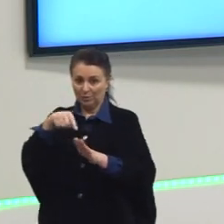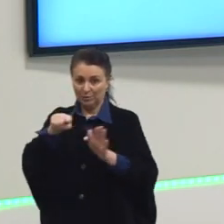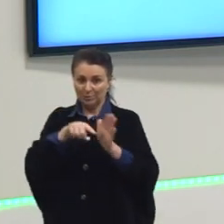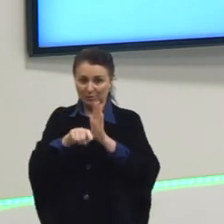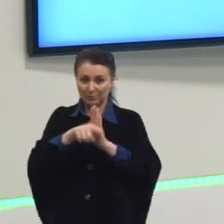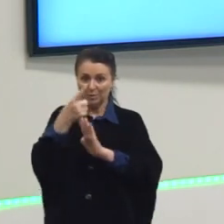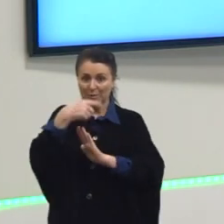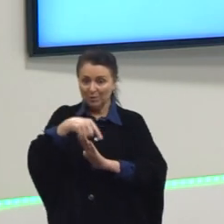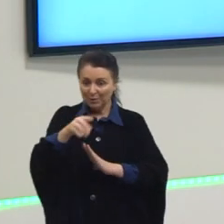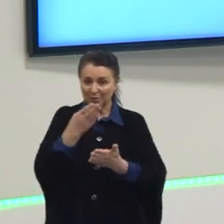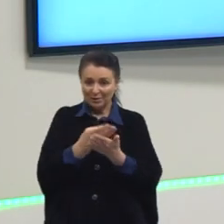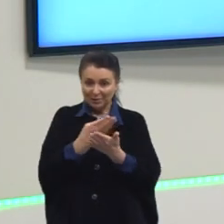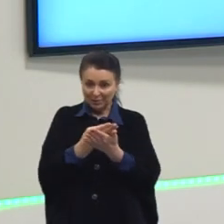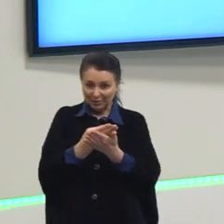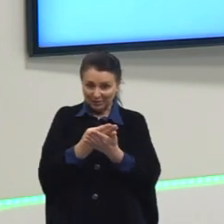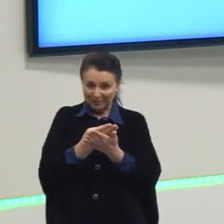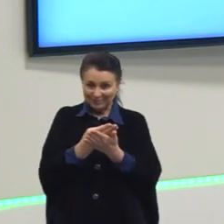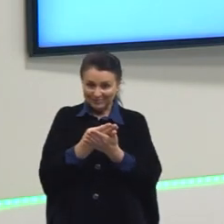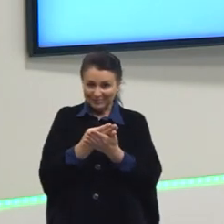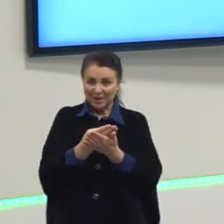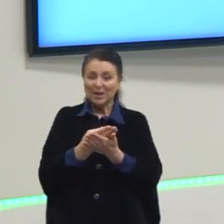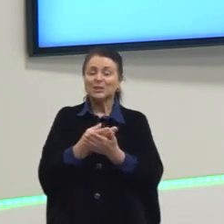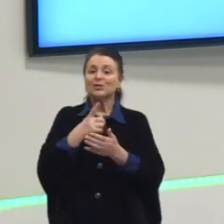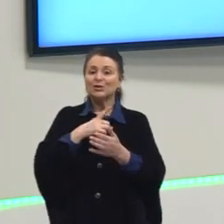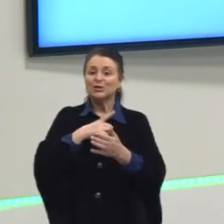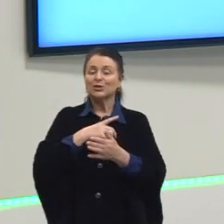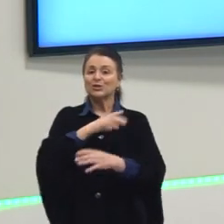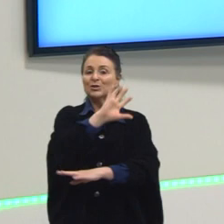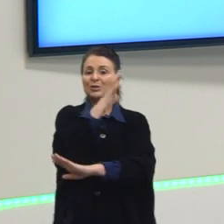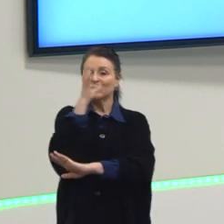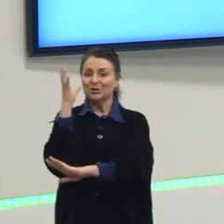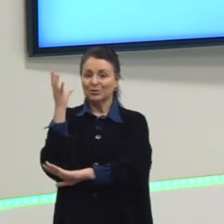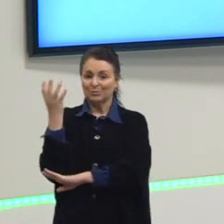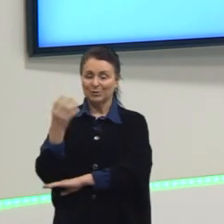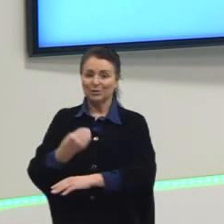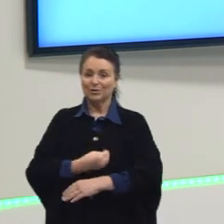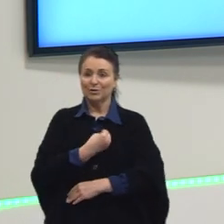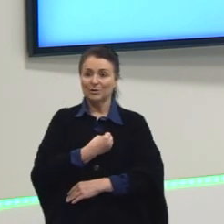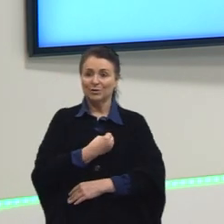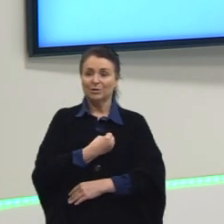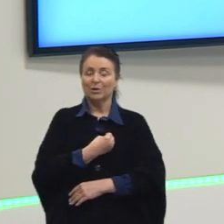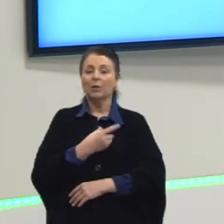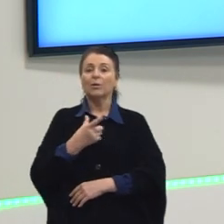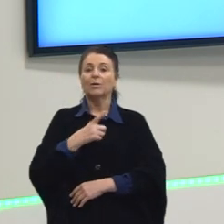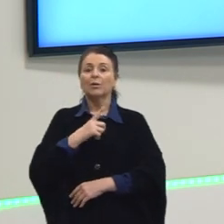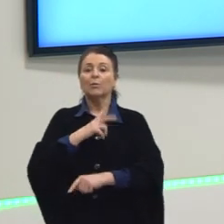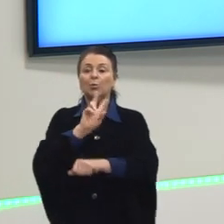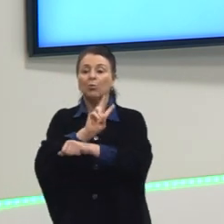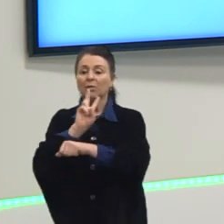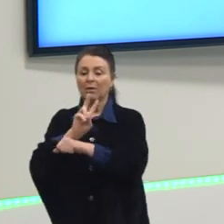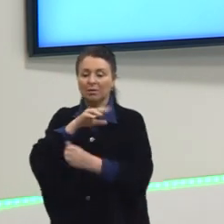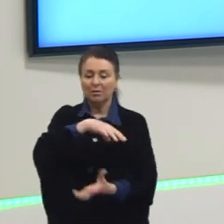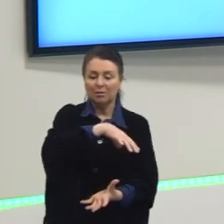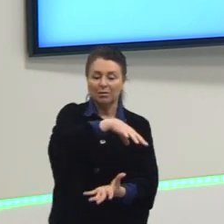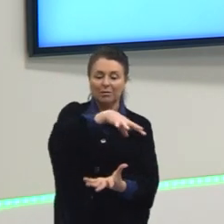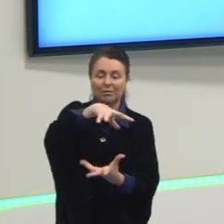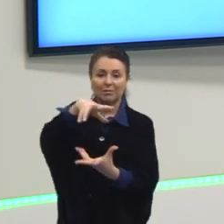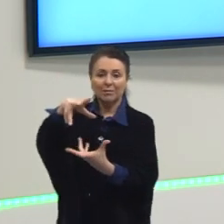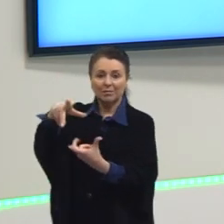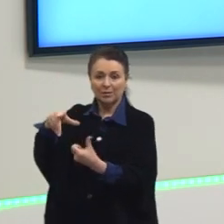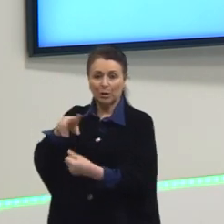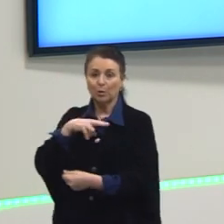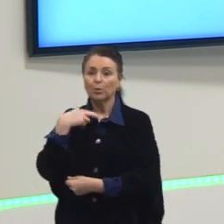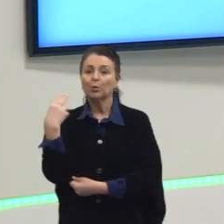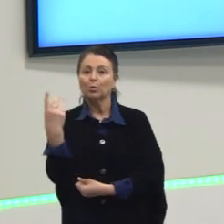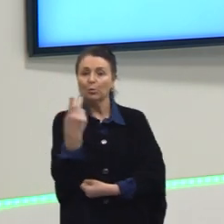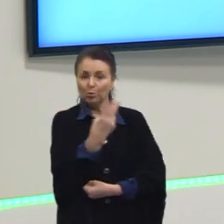próxima ocasião, para a parte 2, né? Então, a referência da aula de hoje, vamos proteger o planeta. Nós somos